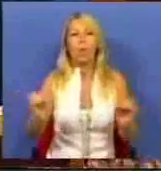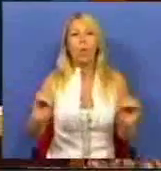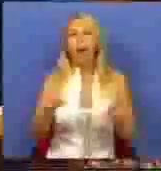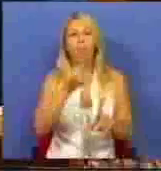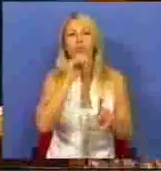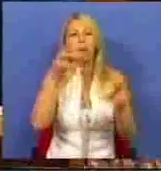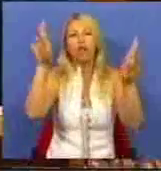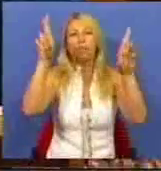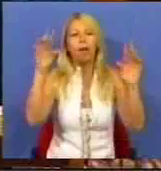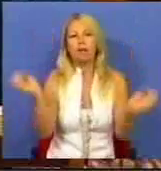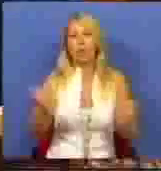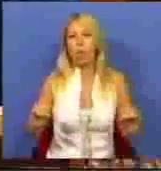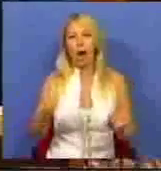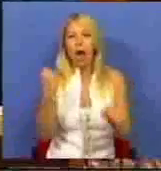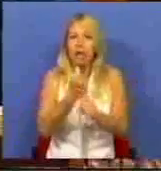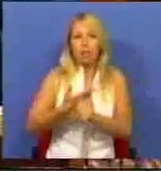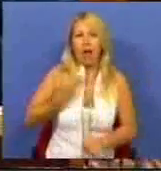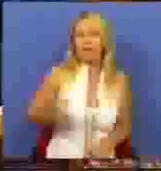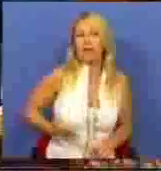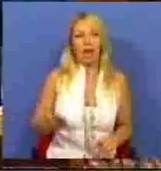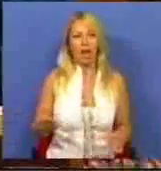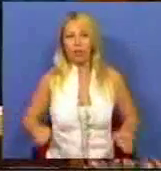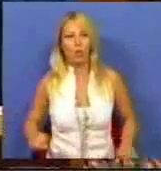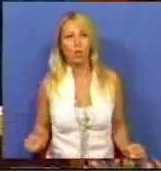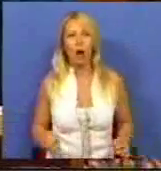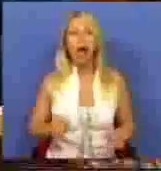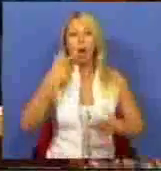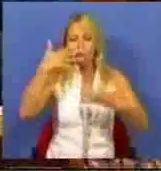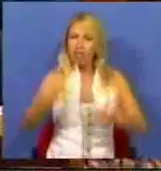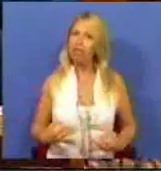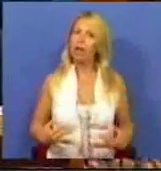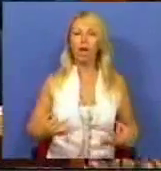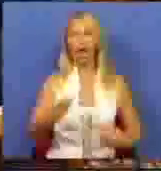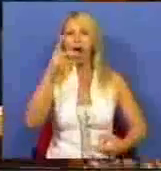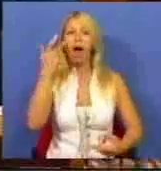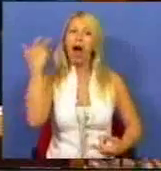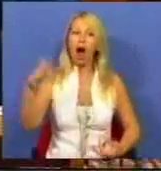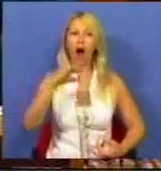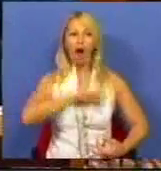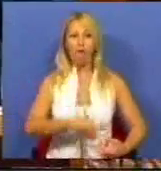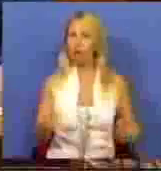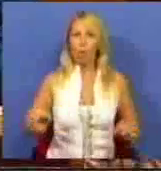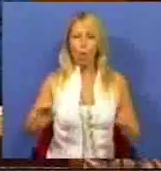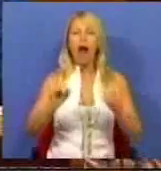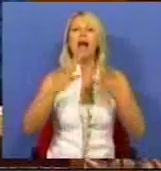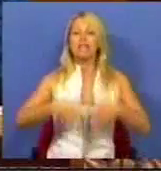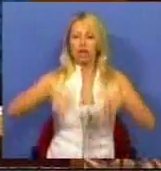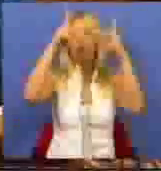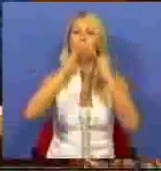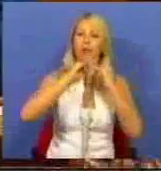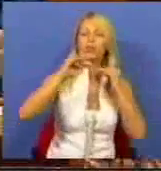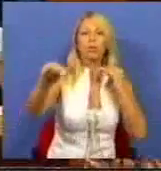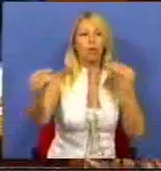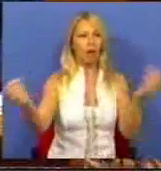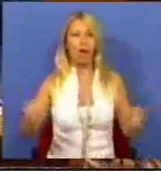esperança, para o trabalho com direitos, para a dignidade das reformas, para o desenvolvimento sustentado, para a